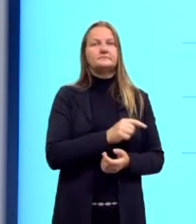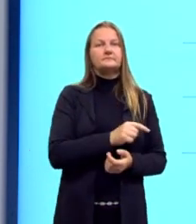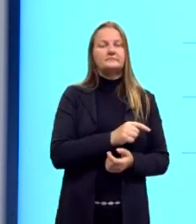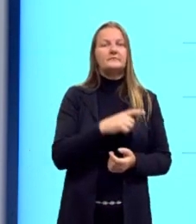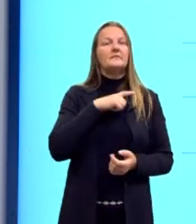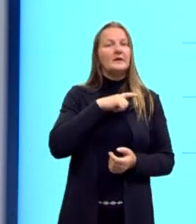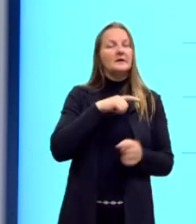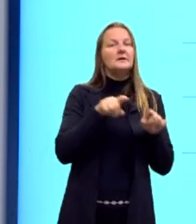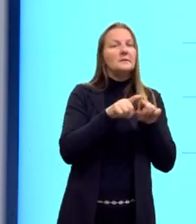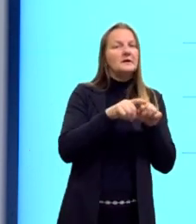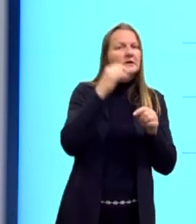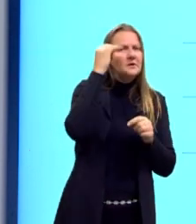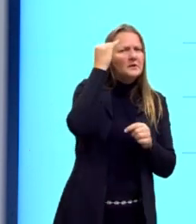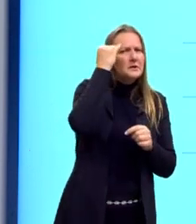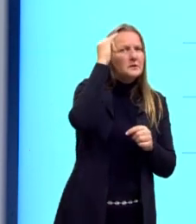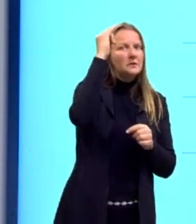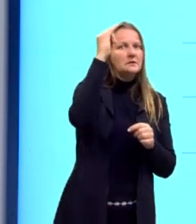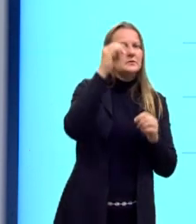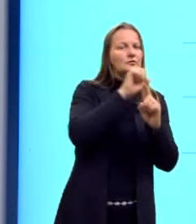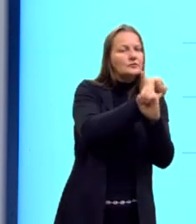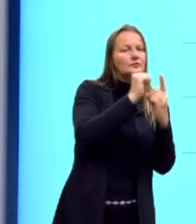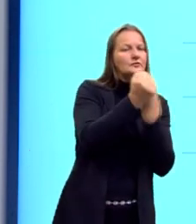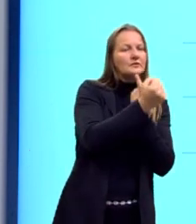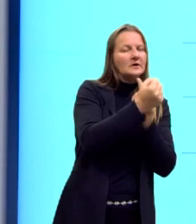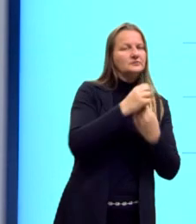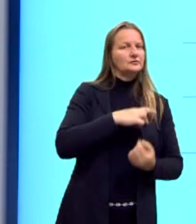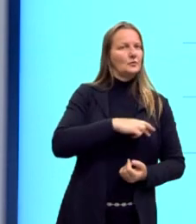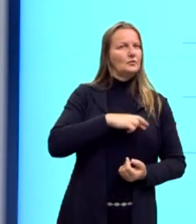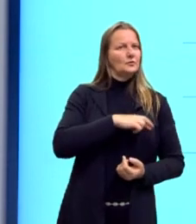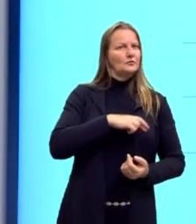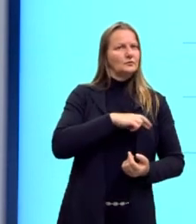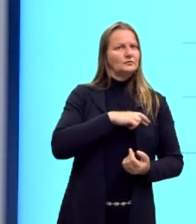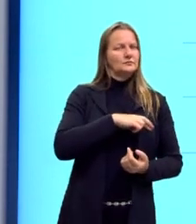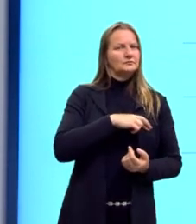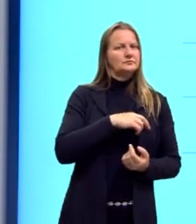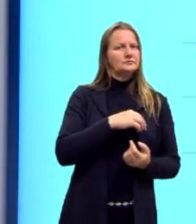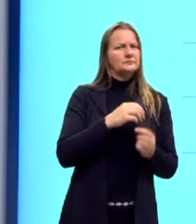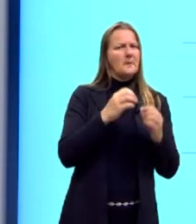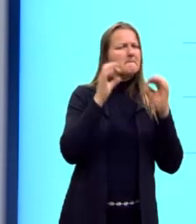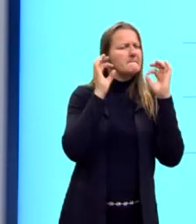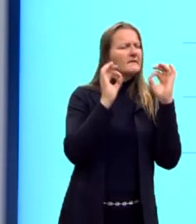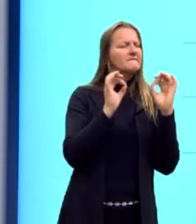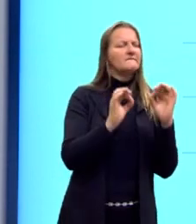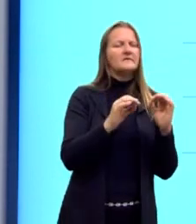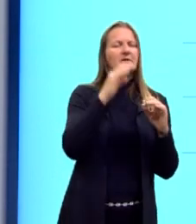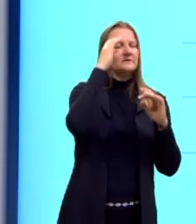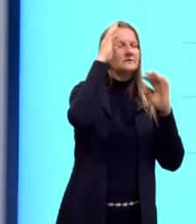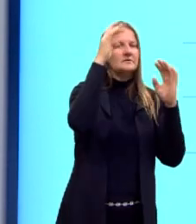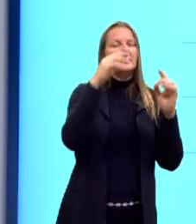Temos também a idealização da sociedade. Então a gente idealiza uma sociedade perfeita que não existe. E no realismo, não.